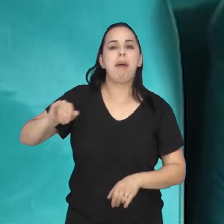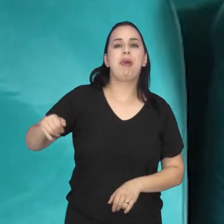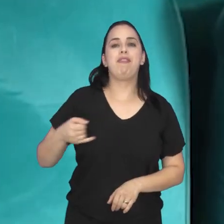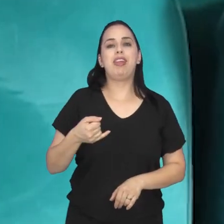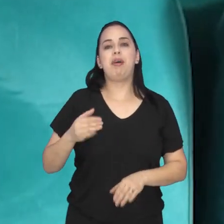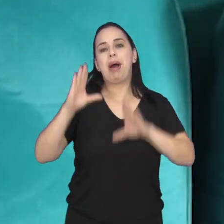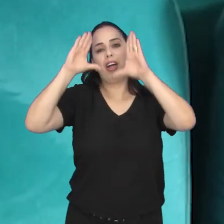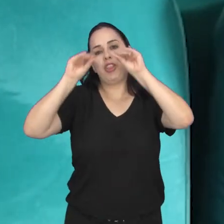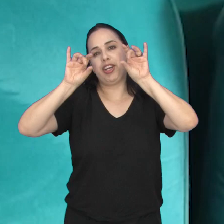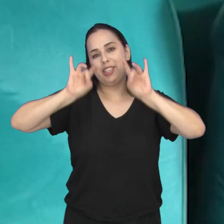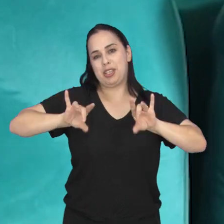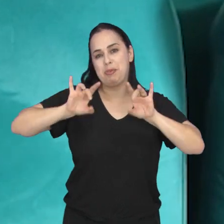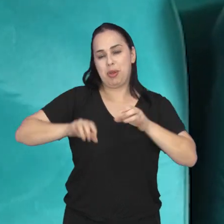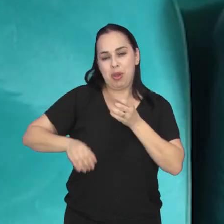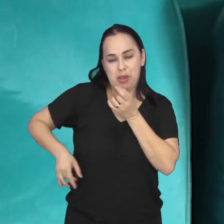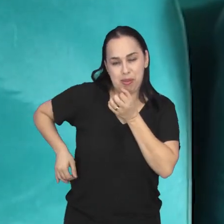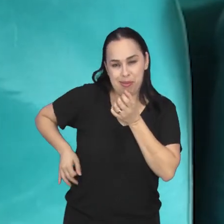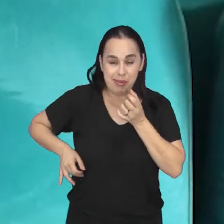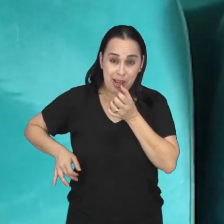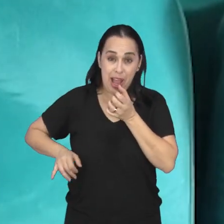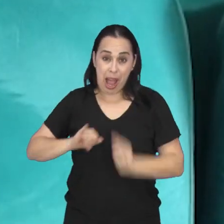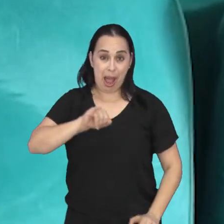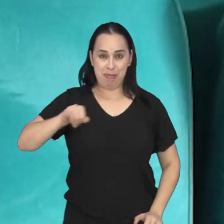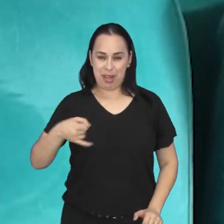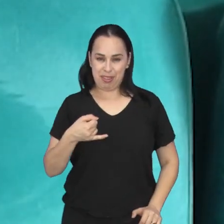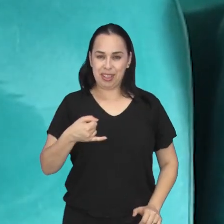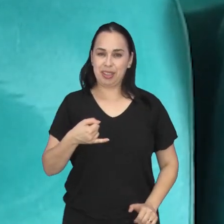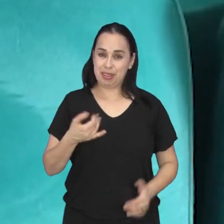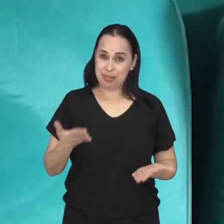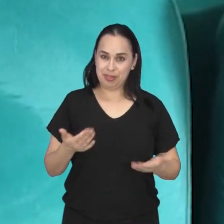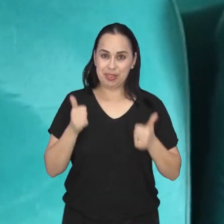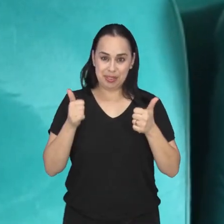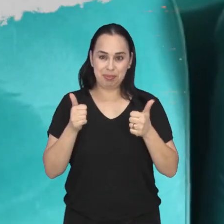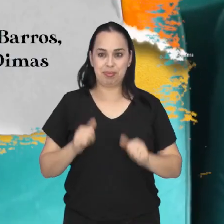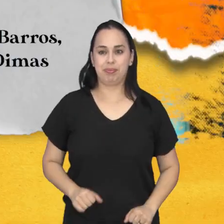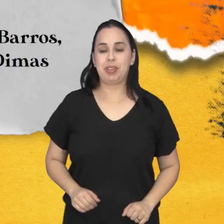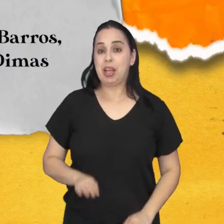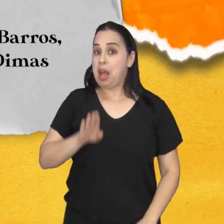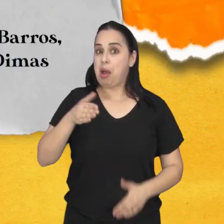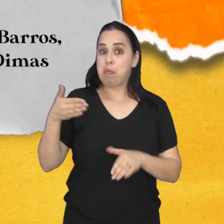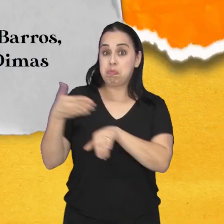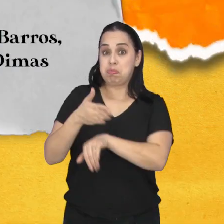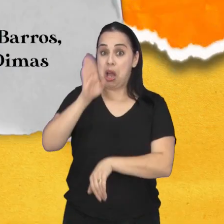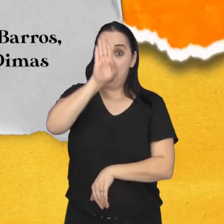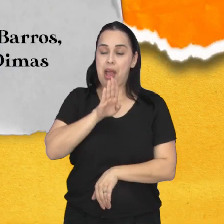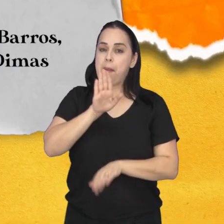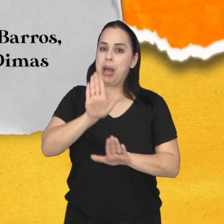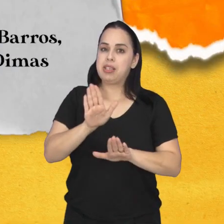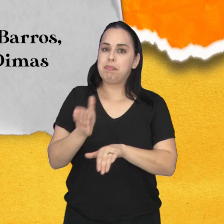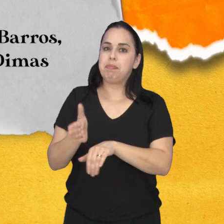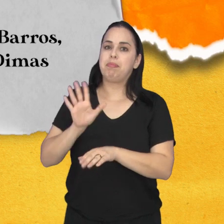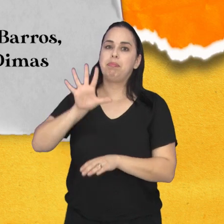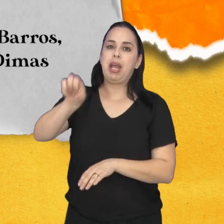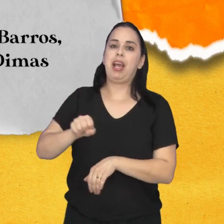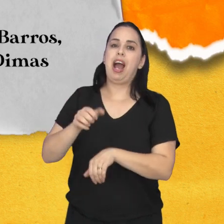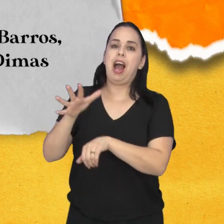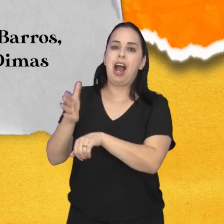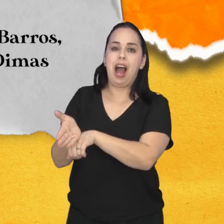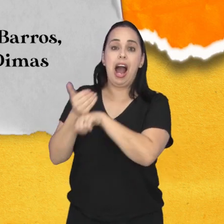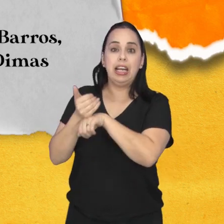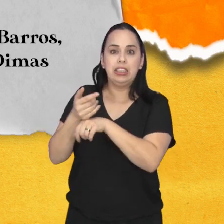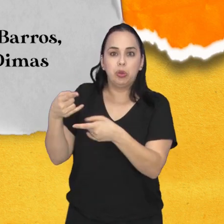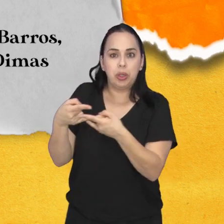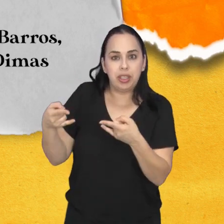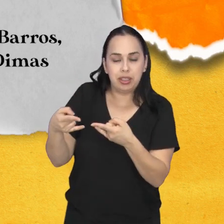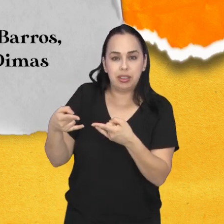super especial de blues, curtindo bastante com a gente, tá certo? A entrada é gratuita, mas os ingressos devem ser retirados